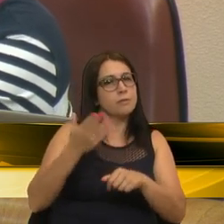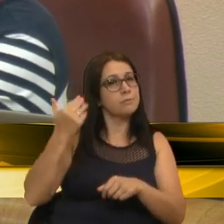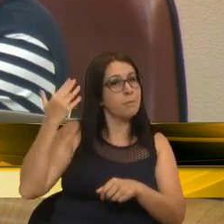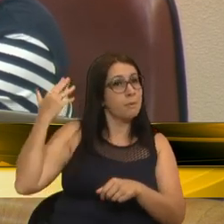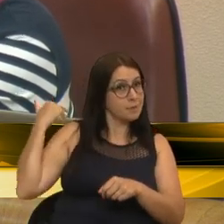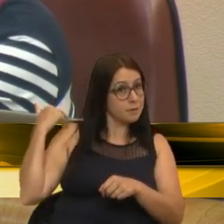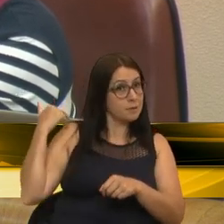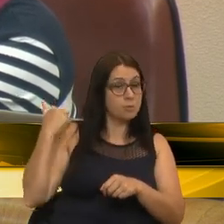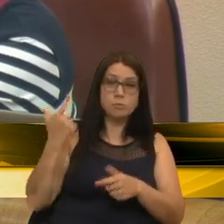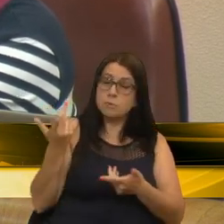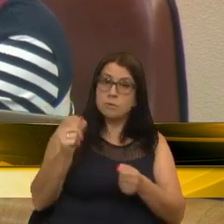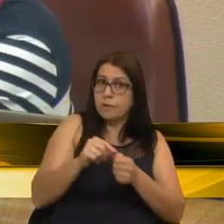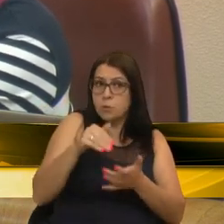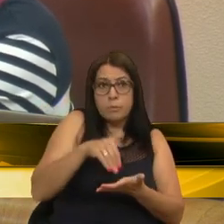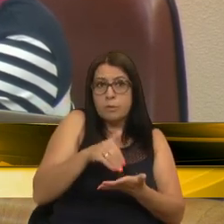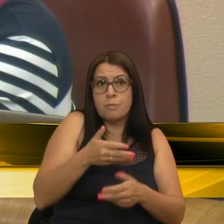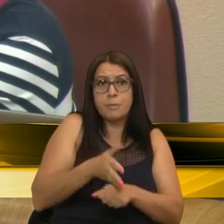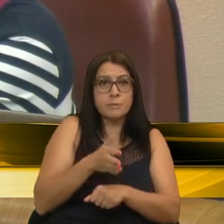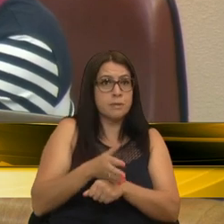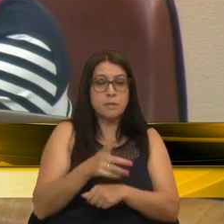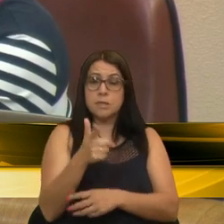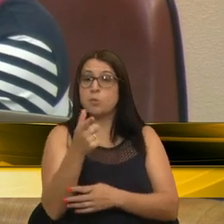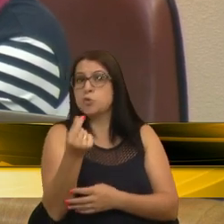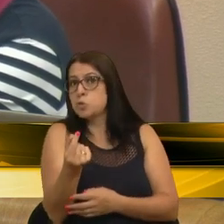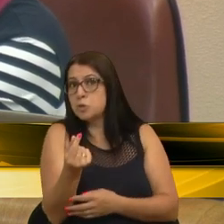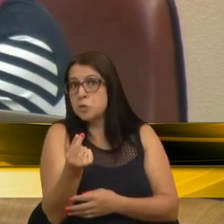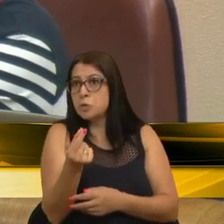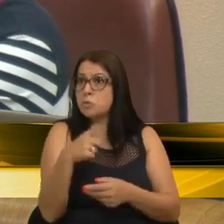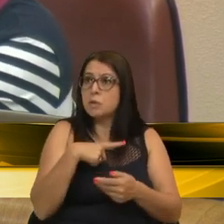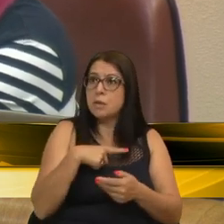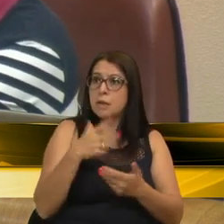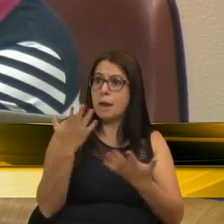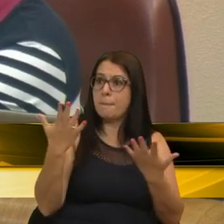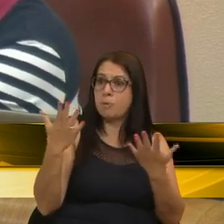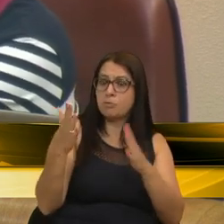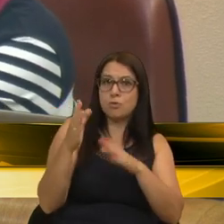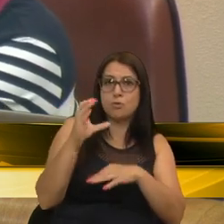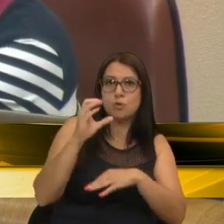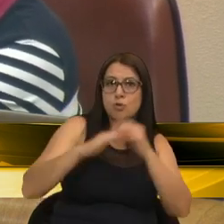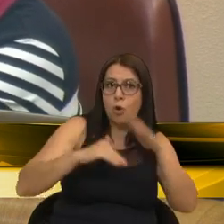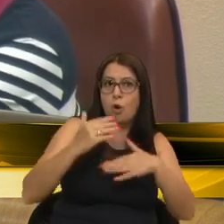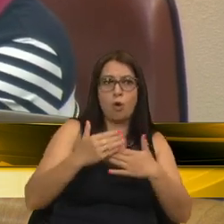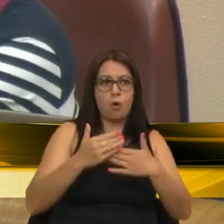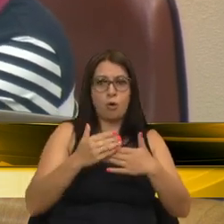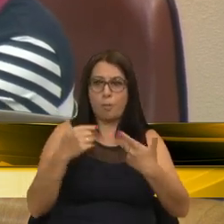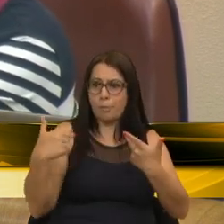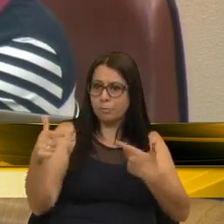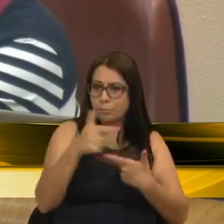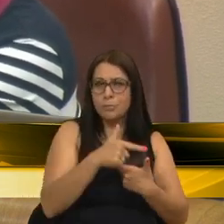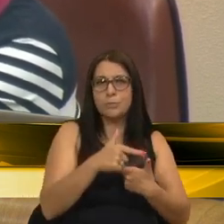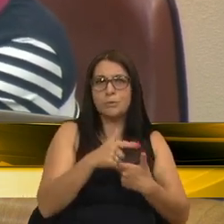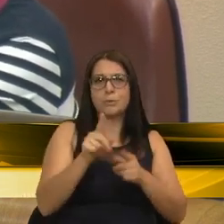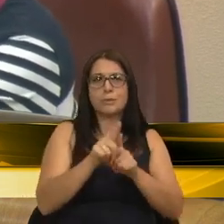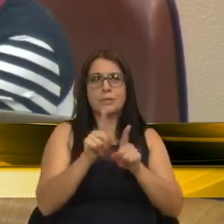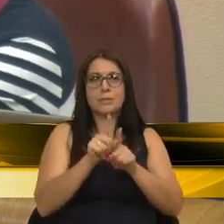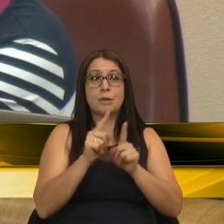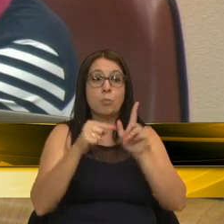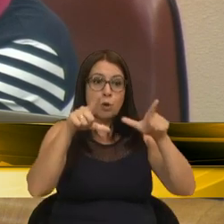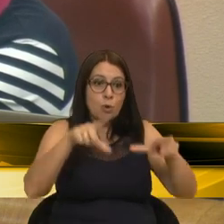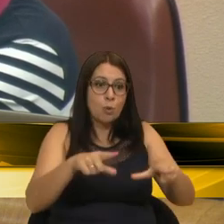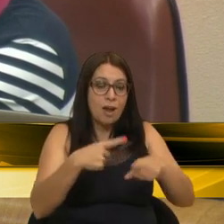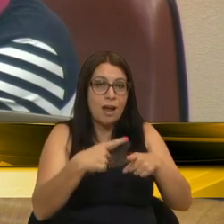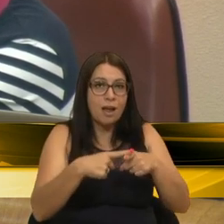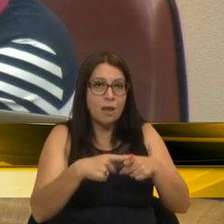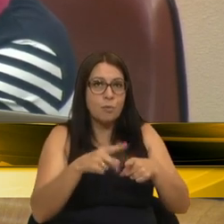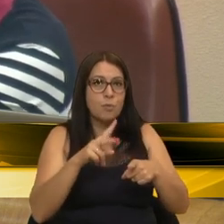se faça o mínimo para poder participar. Se não tem dinheiro, bota a mão de obra, faz a limpeza, motiva, porque é um local, como o senhor mostrou ali, e eu reconheci, estava